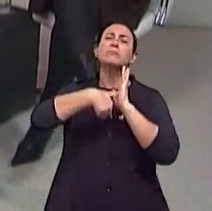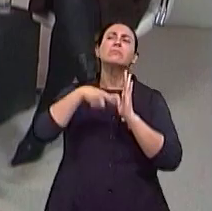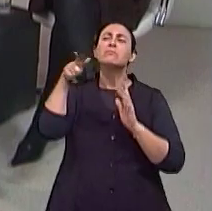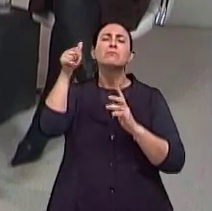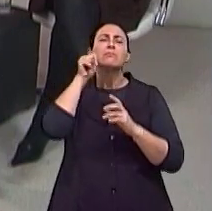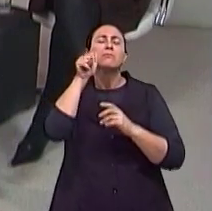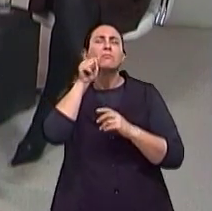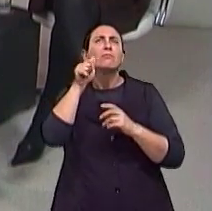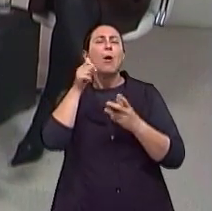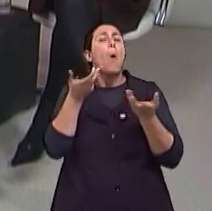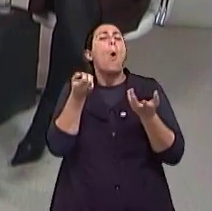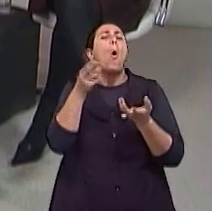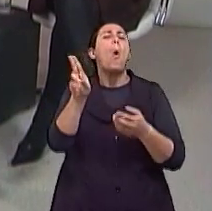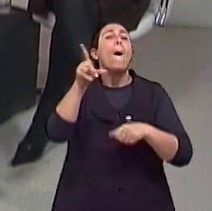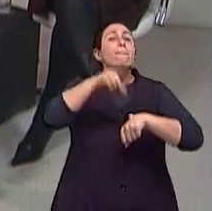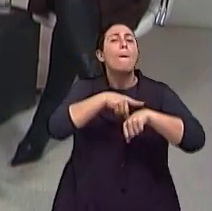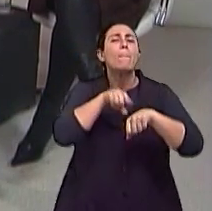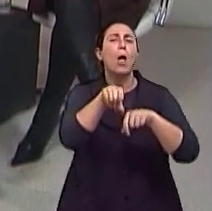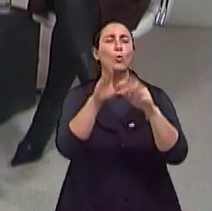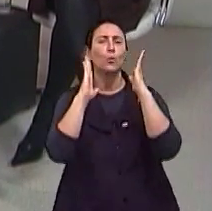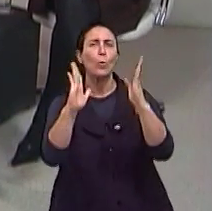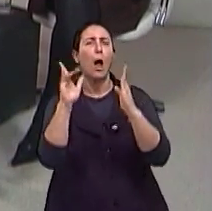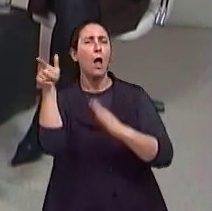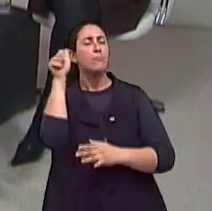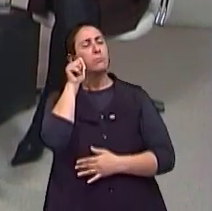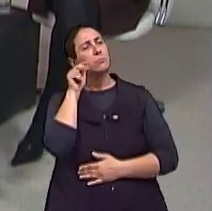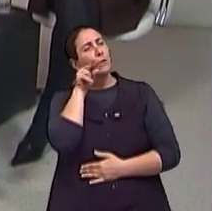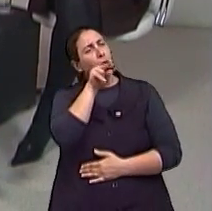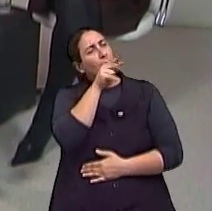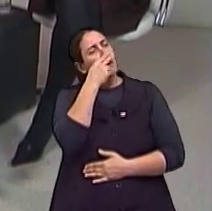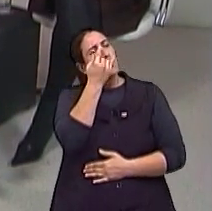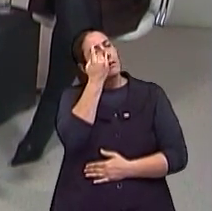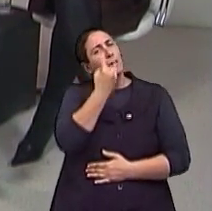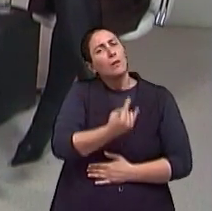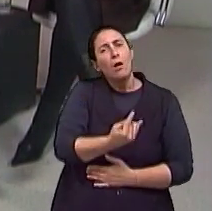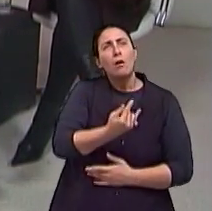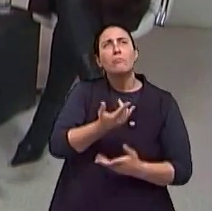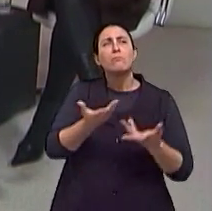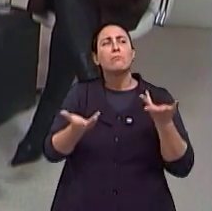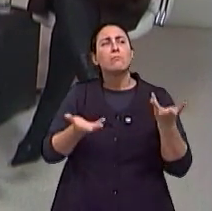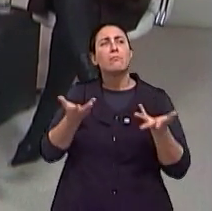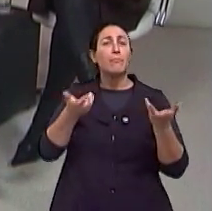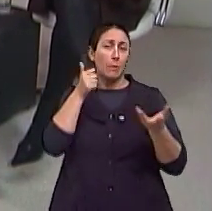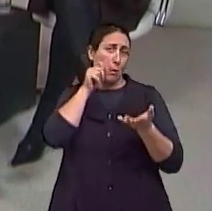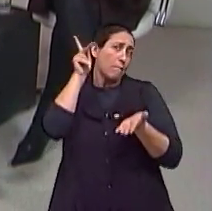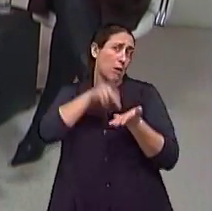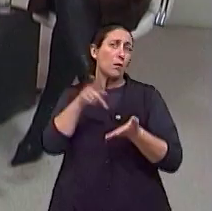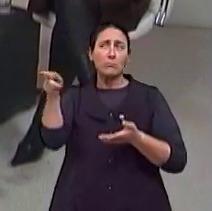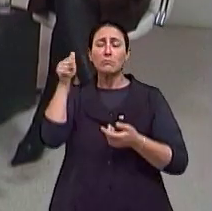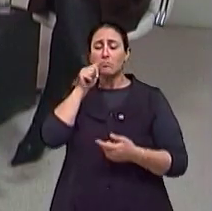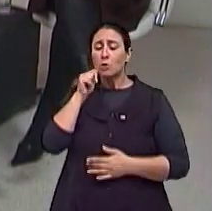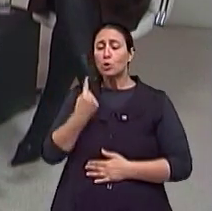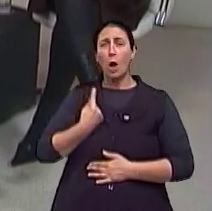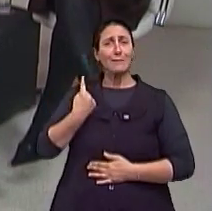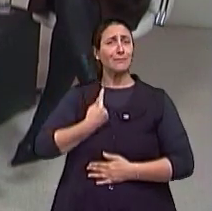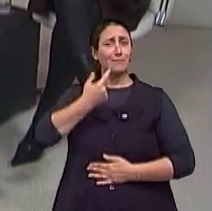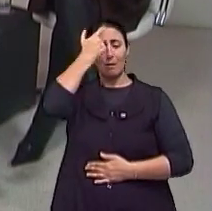contexto, daquela solidão, entre aspas, que ela podia estar mesmo tendo a filha e a neta? Porque a solidão é uma coisa que